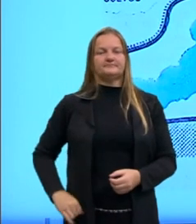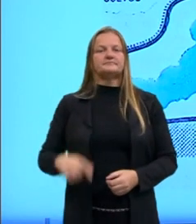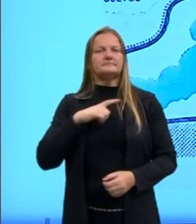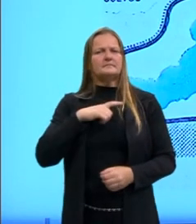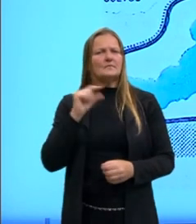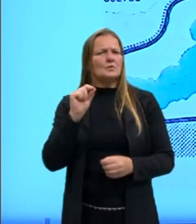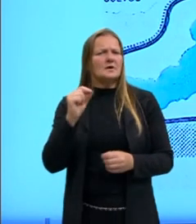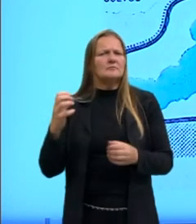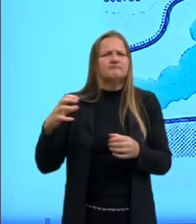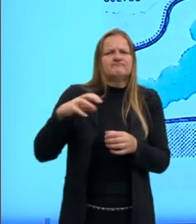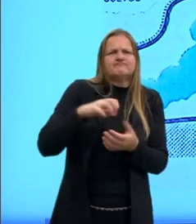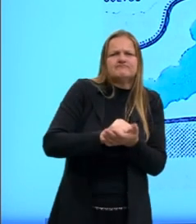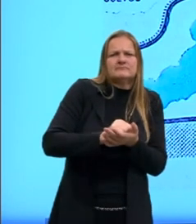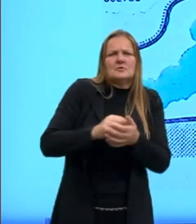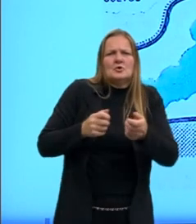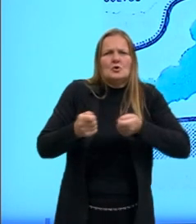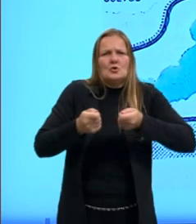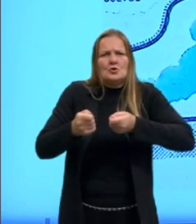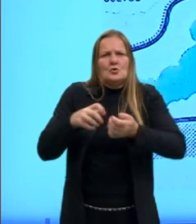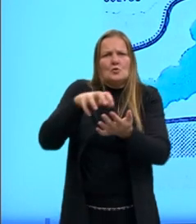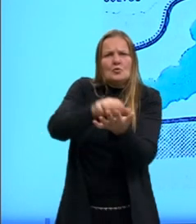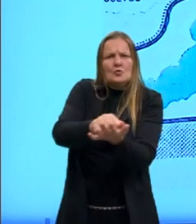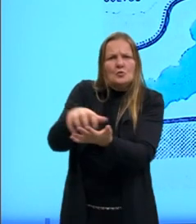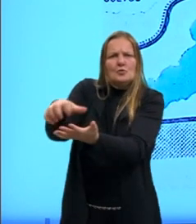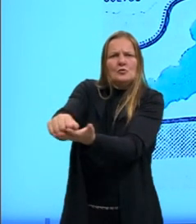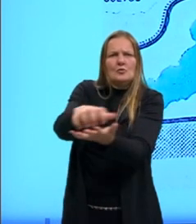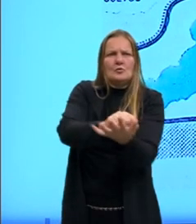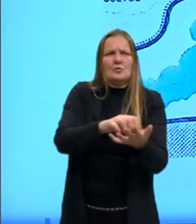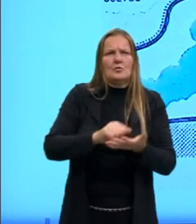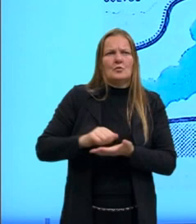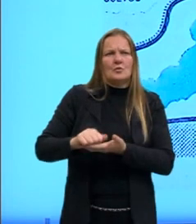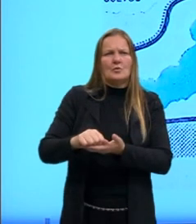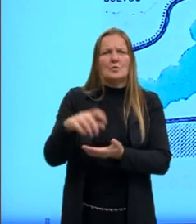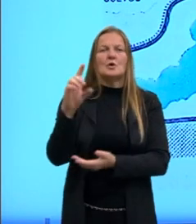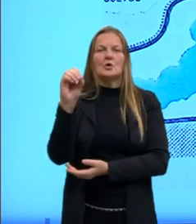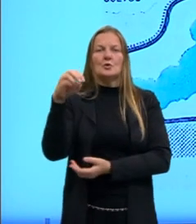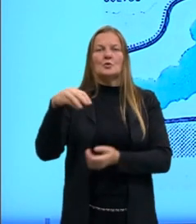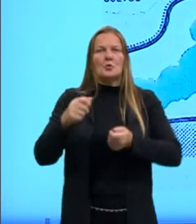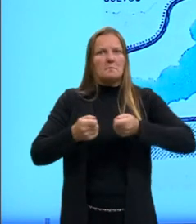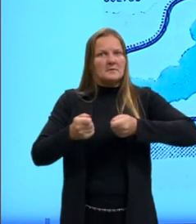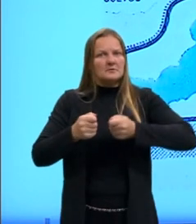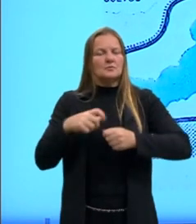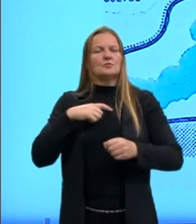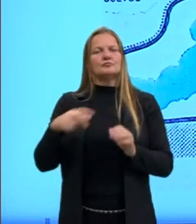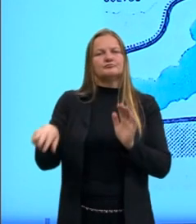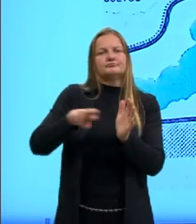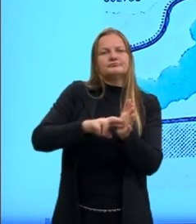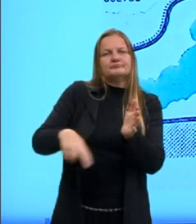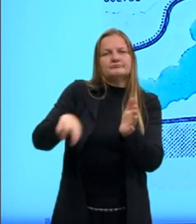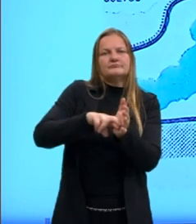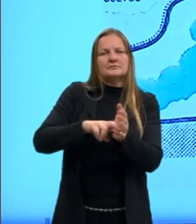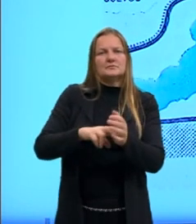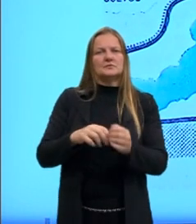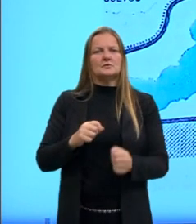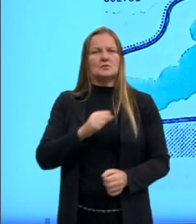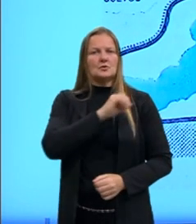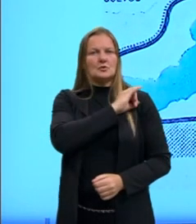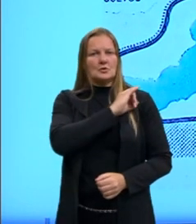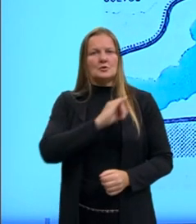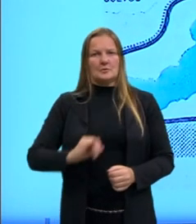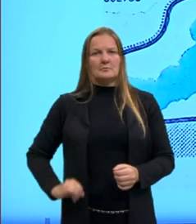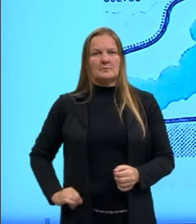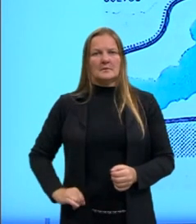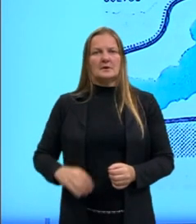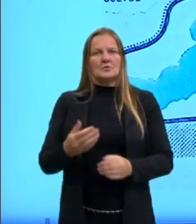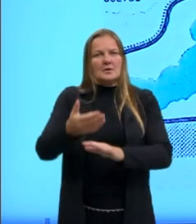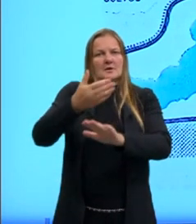ele domina toda essa região que antes era do Império Romano do Ocidente. Eles conseguem reestabelecer esse grande domínio que tinha